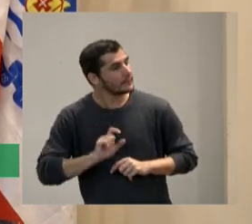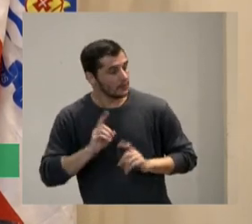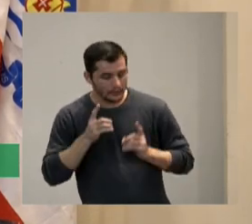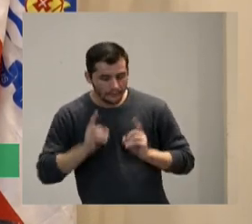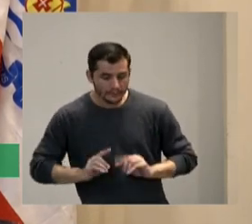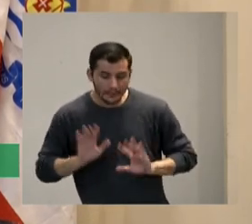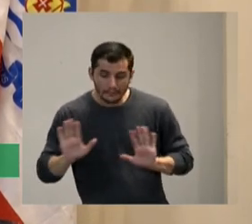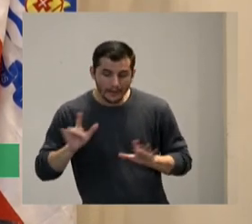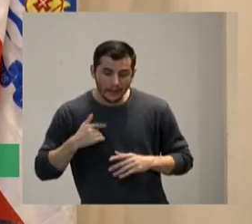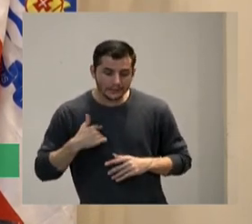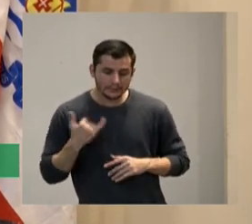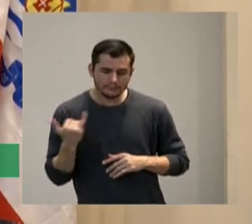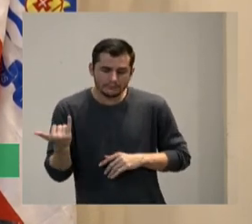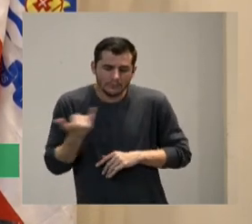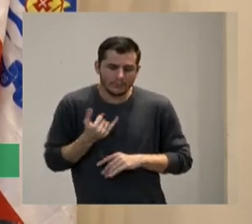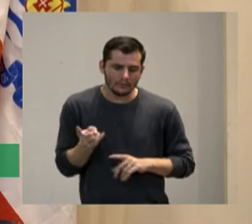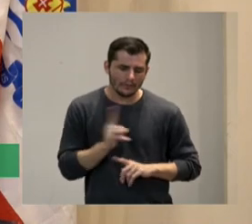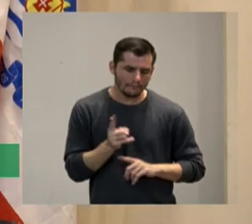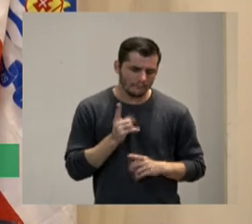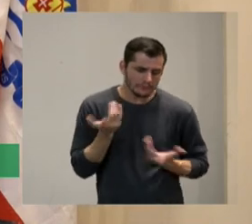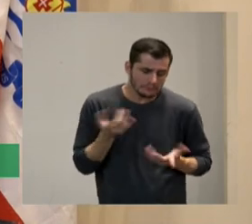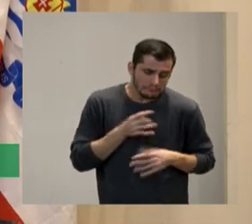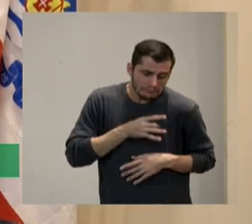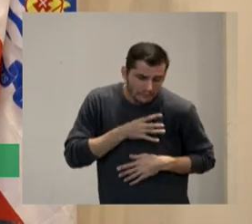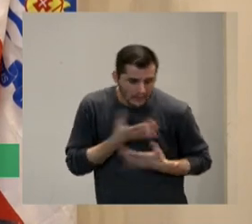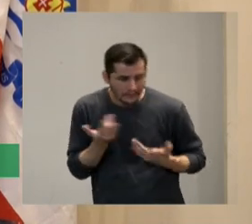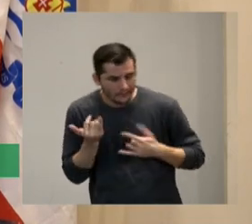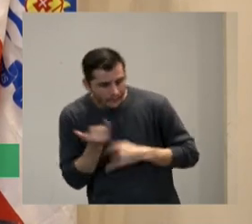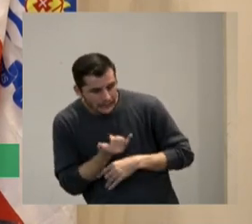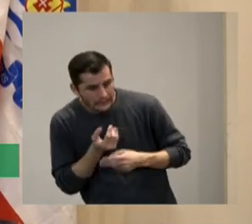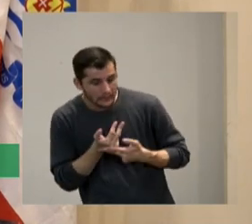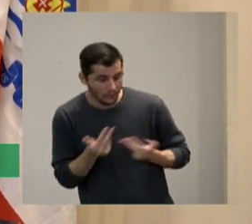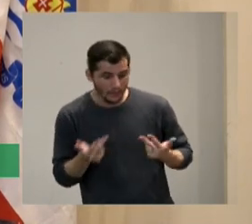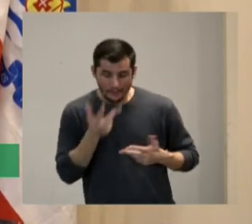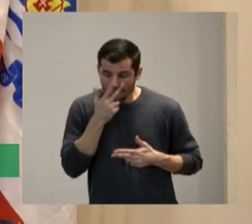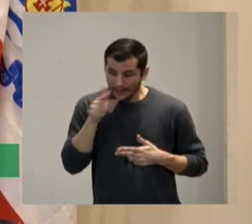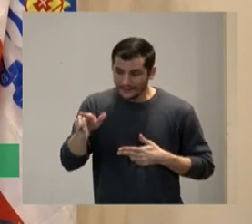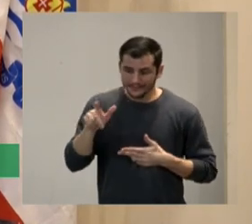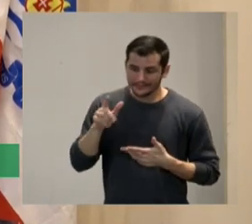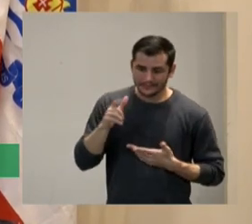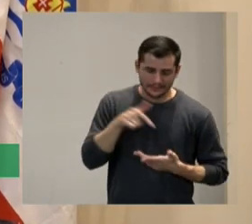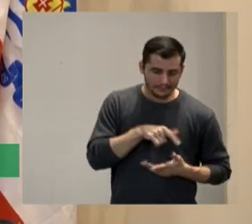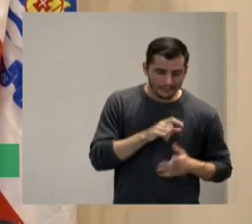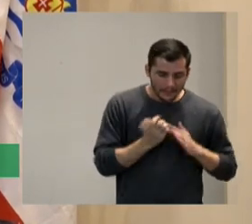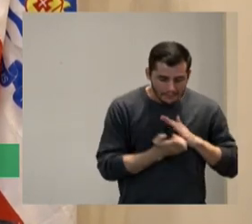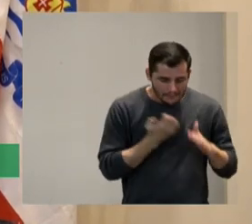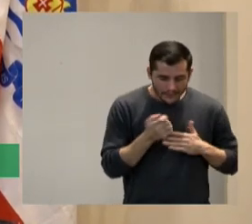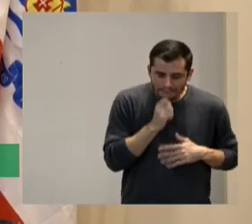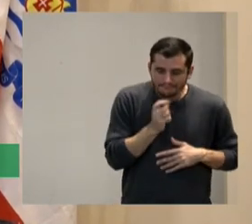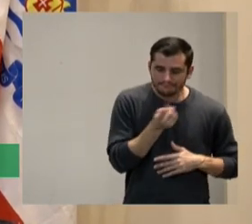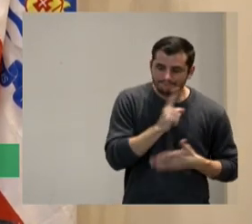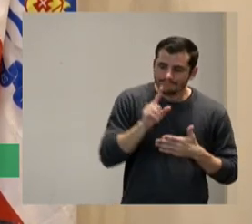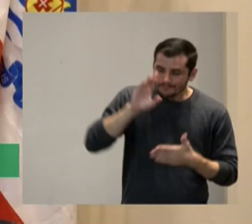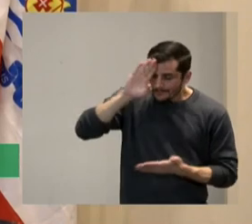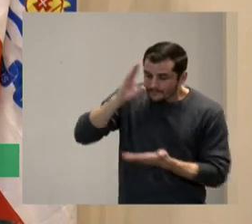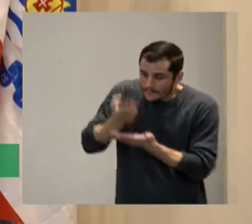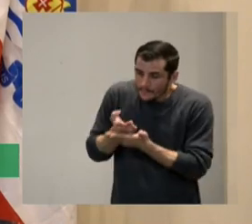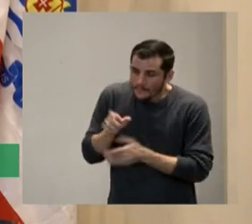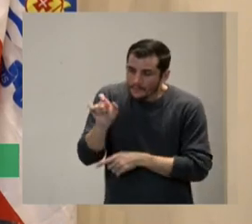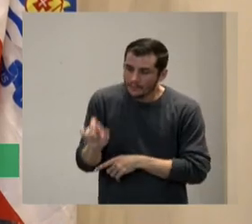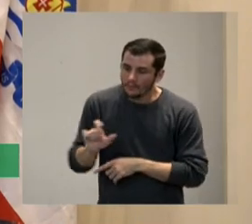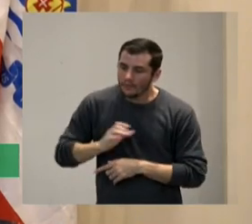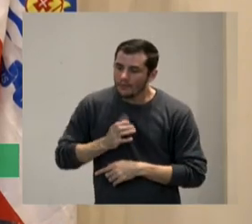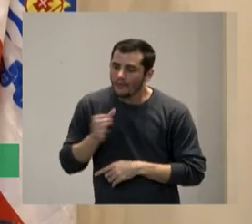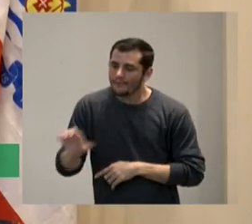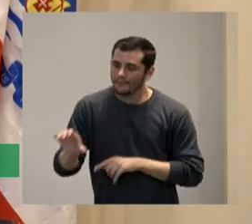existe esse medo é porque as empresas ainda não estão passando a confiança necessária para que entenda a gente abriu um eu achei também